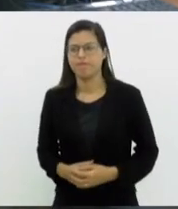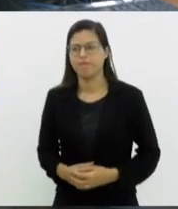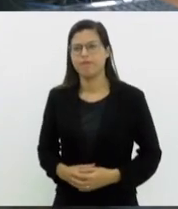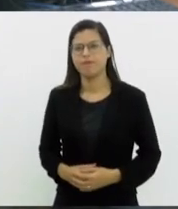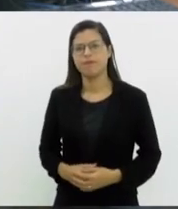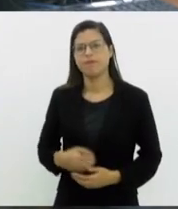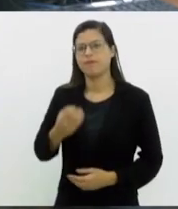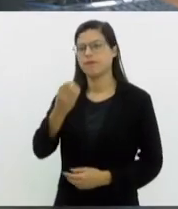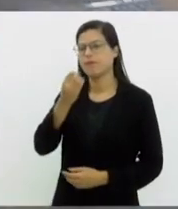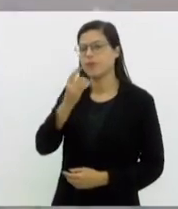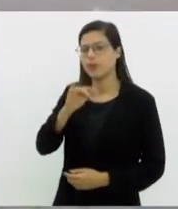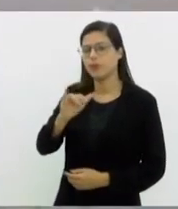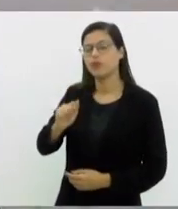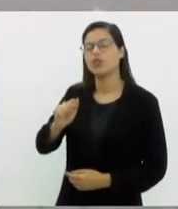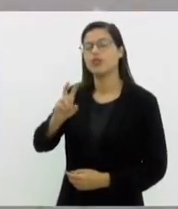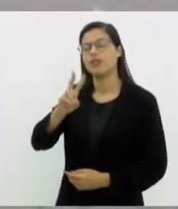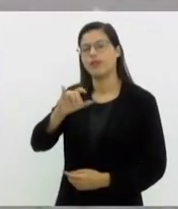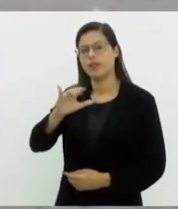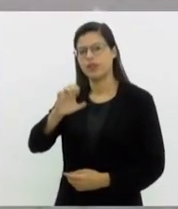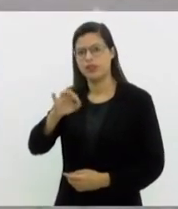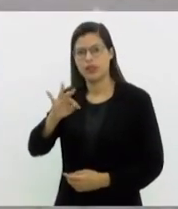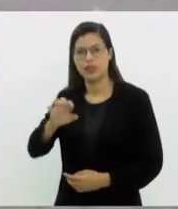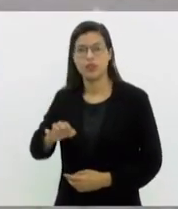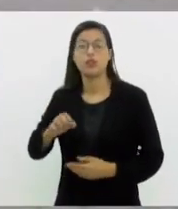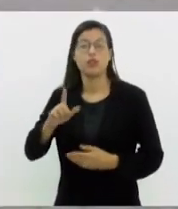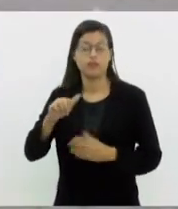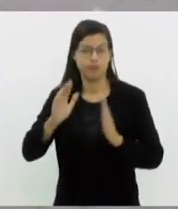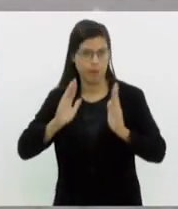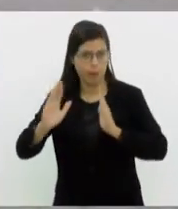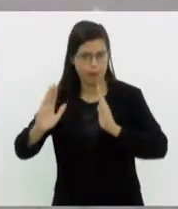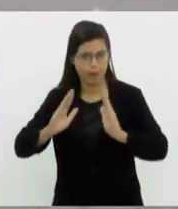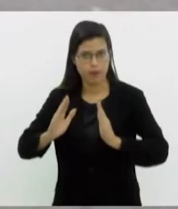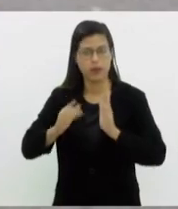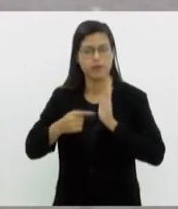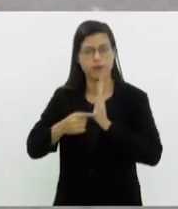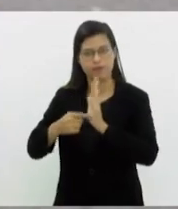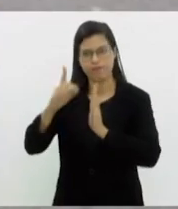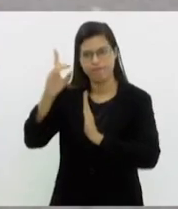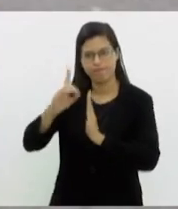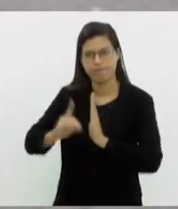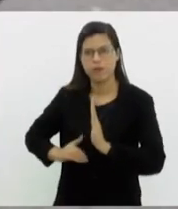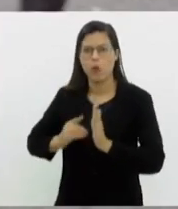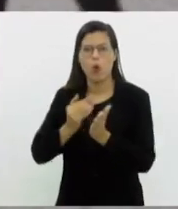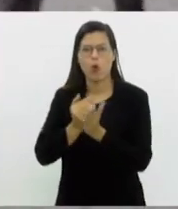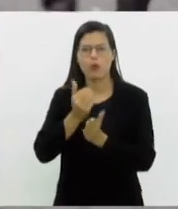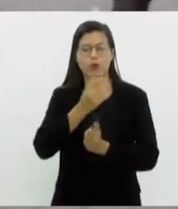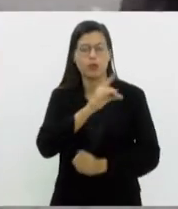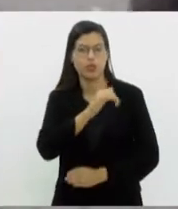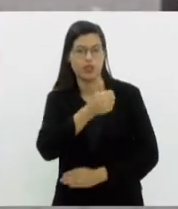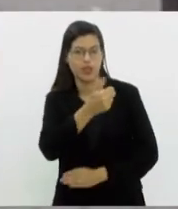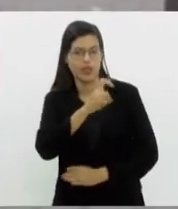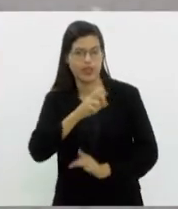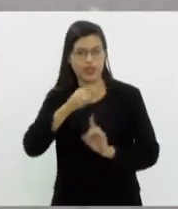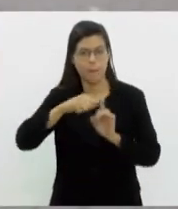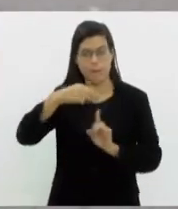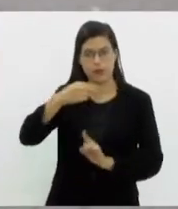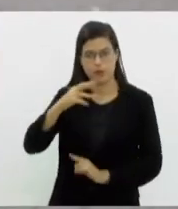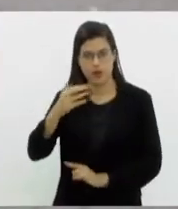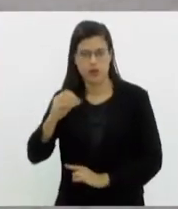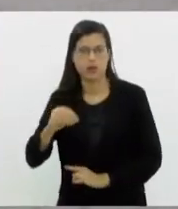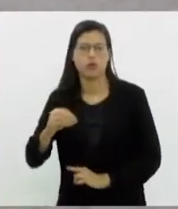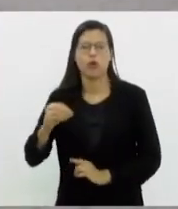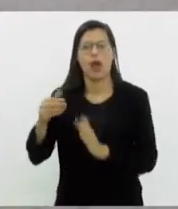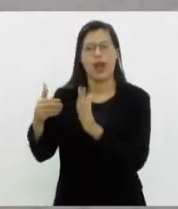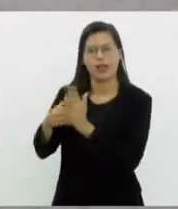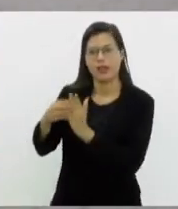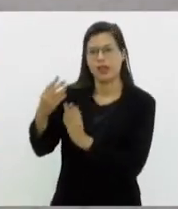Bom Dia Vicente, é isso mesmo. O prazo para apresentar a declaração do Imposto de Renda começou no dia 15 de março e vai até o dia 31 de